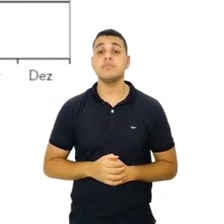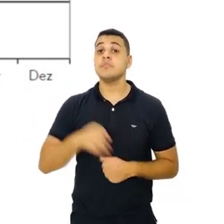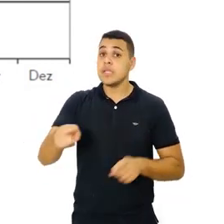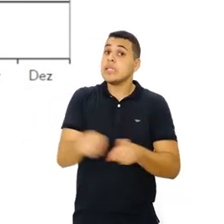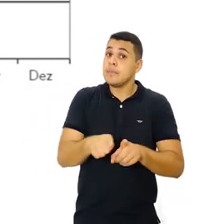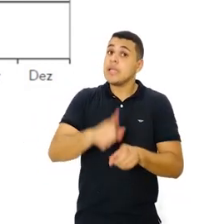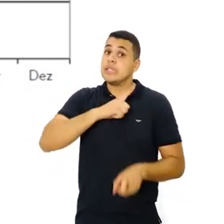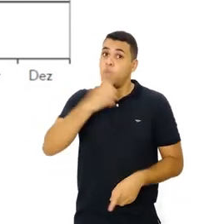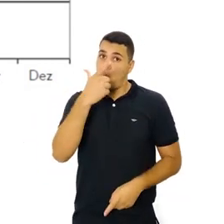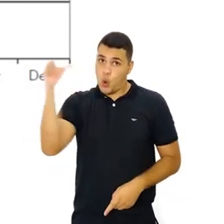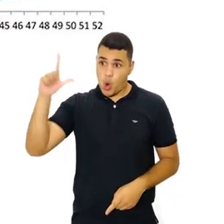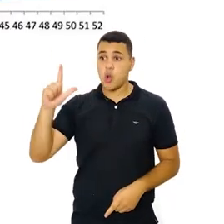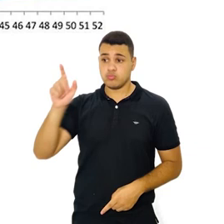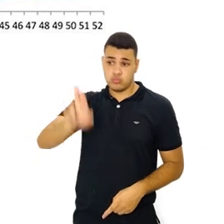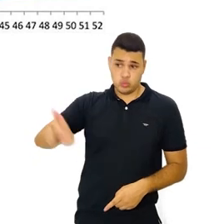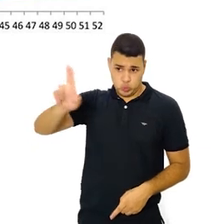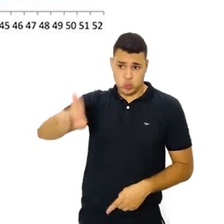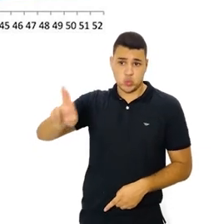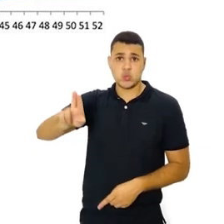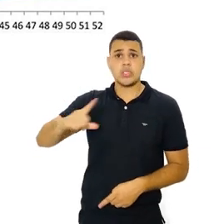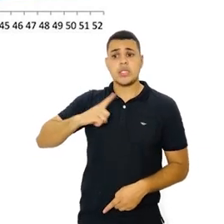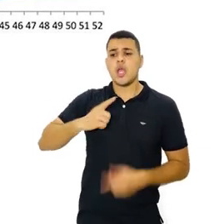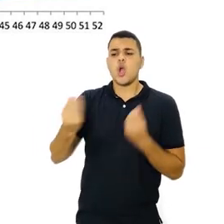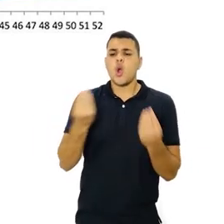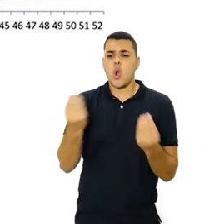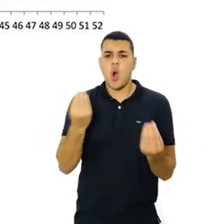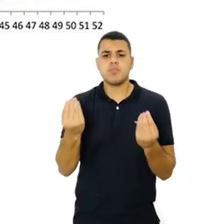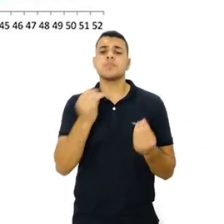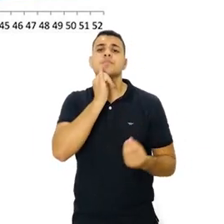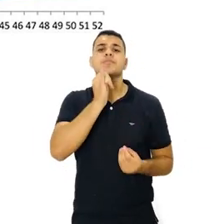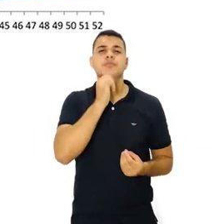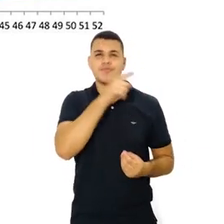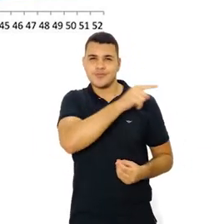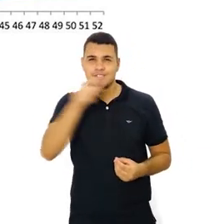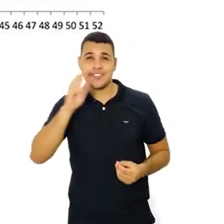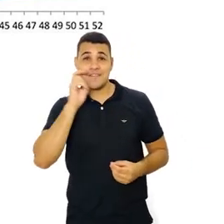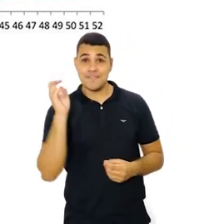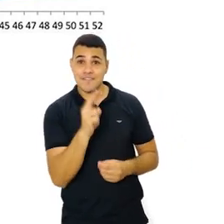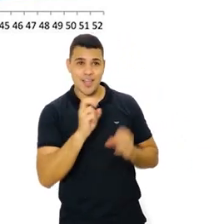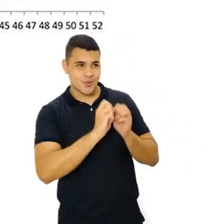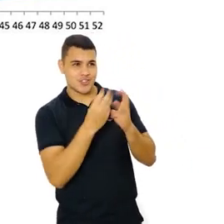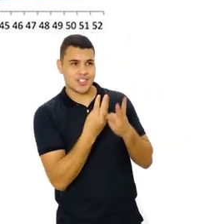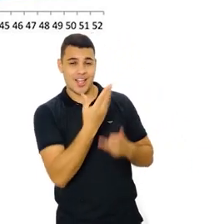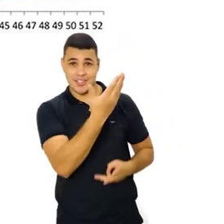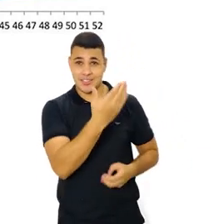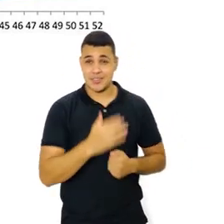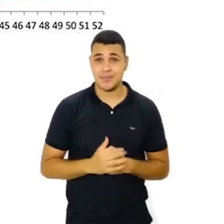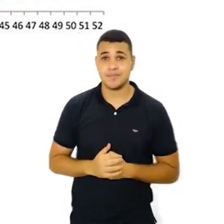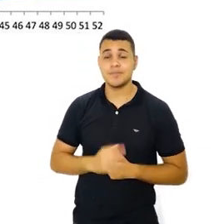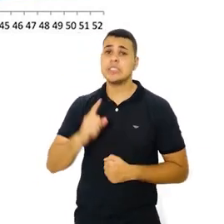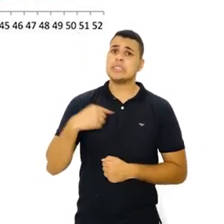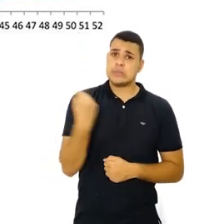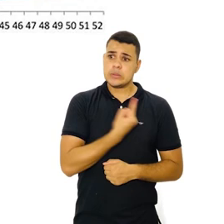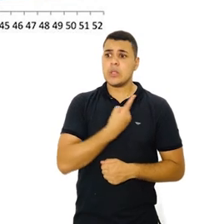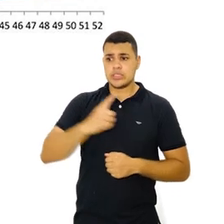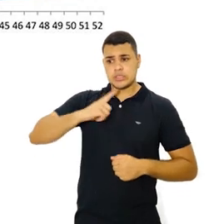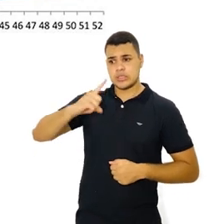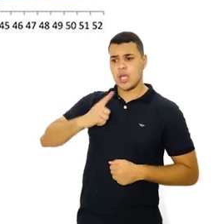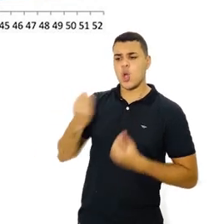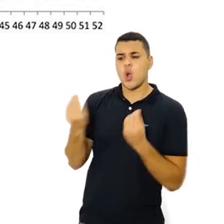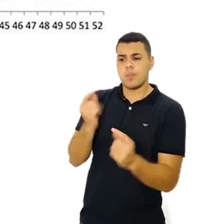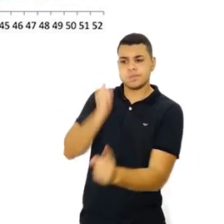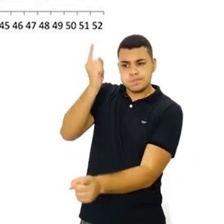assumindo um caráter epidêmico. O outro muito comum também de ser utilizado é através das médias móveis, como vocês veem